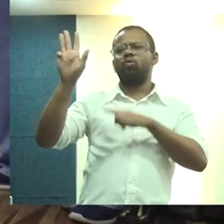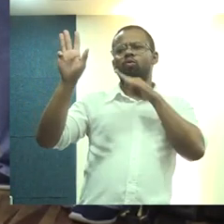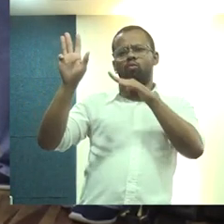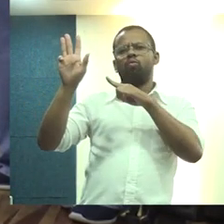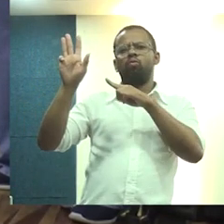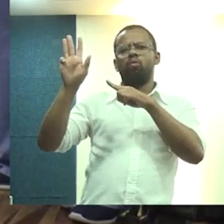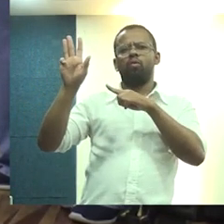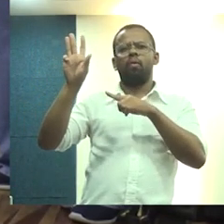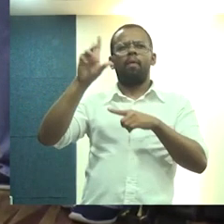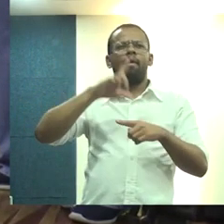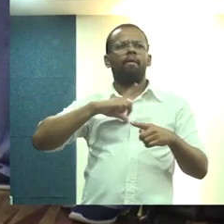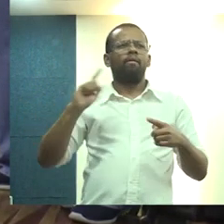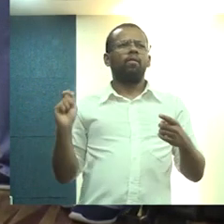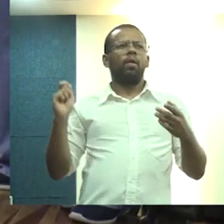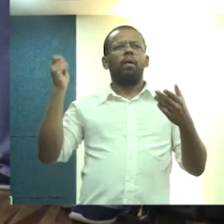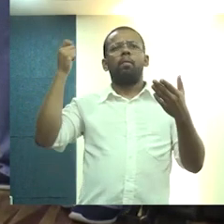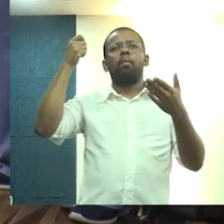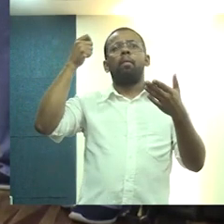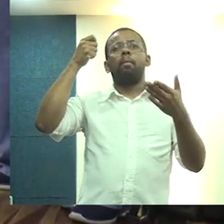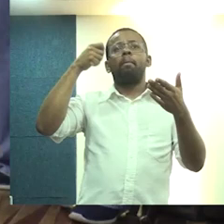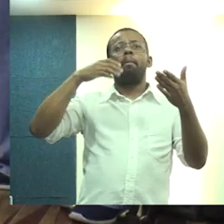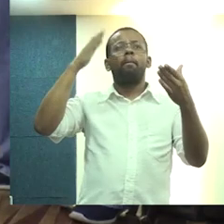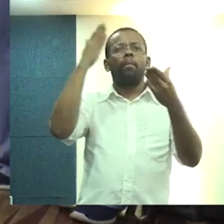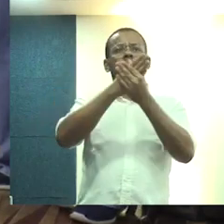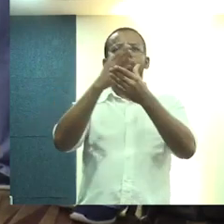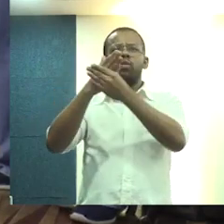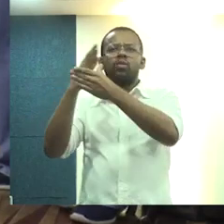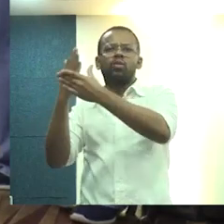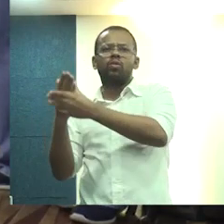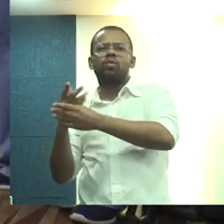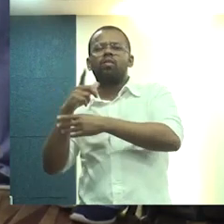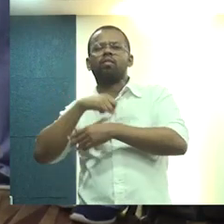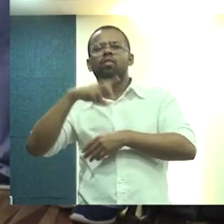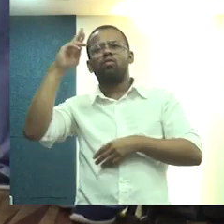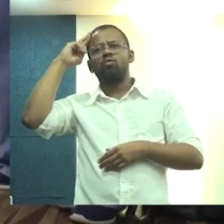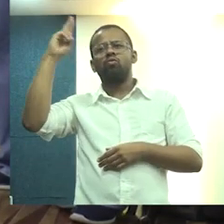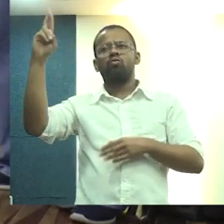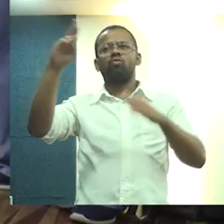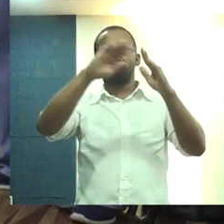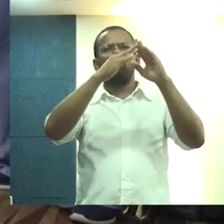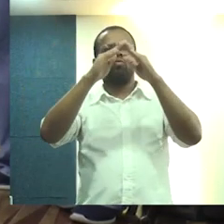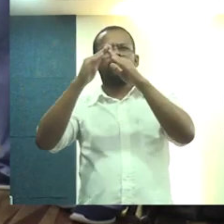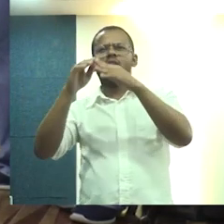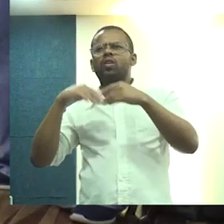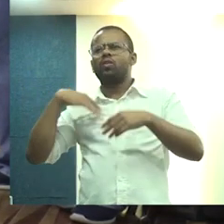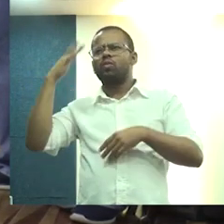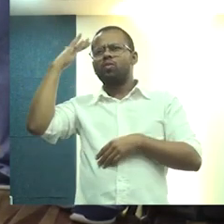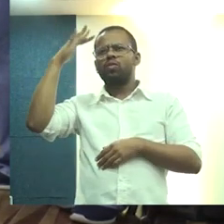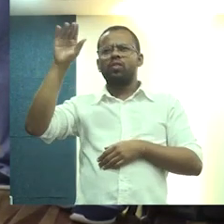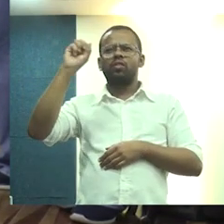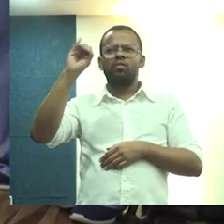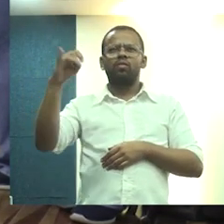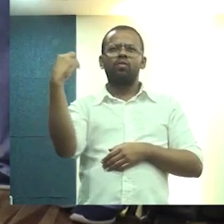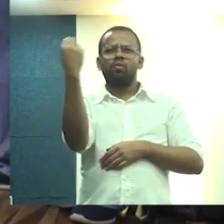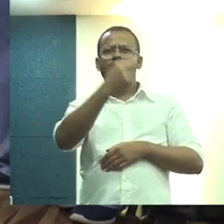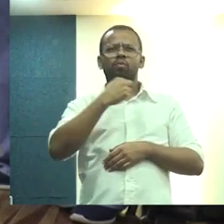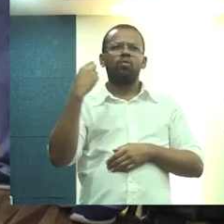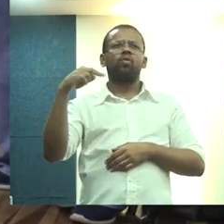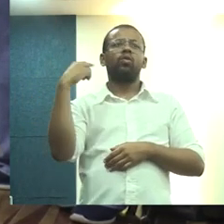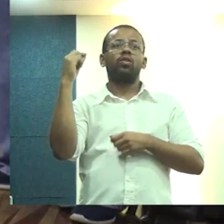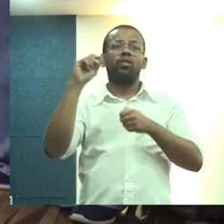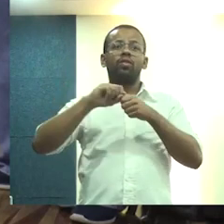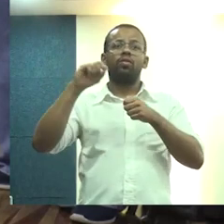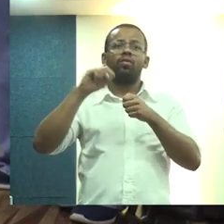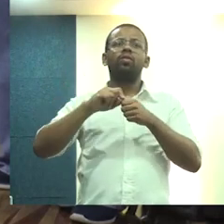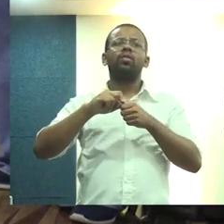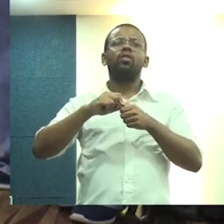Processou até síndico, que queria proibir a gente de botar a bandeira de Lula. Não sei se vocês viram essa campanha. Fomos nós que fizemos.